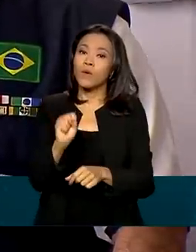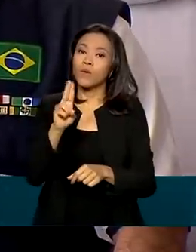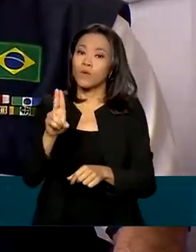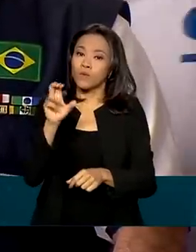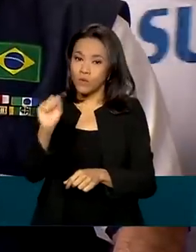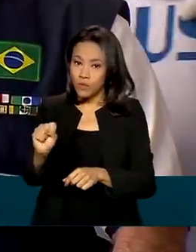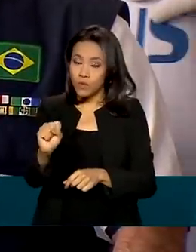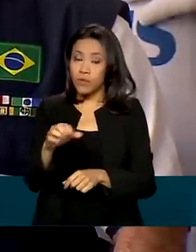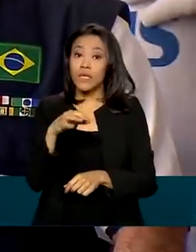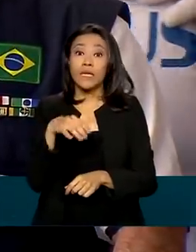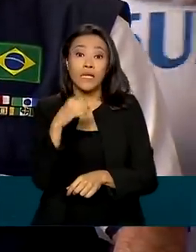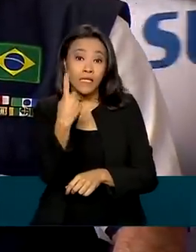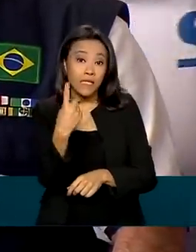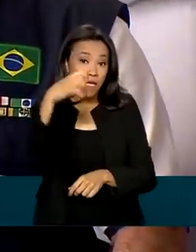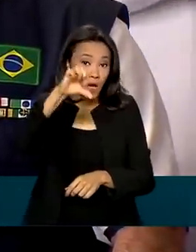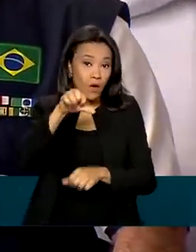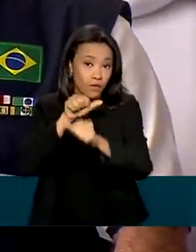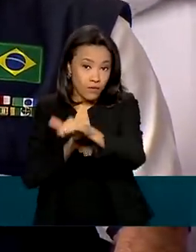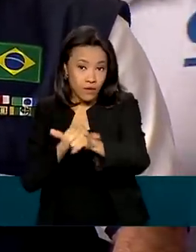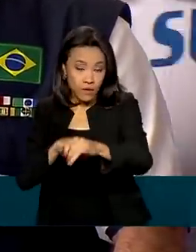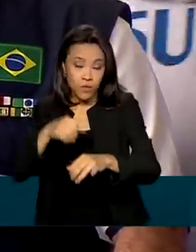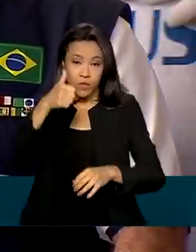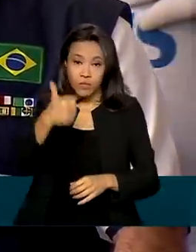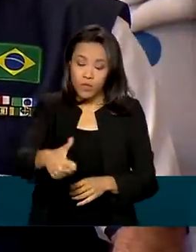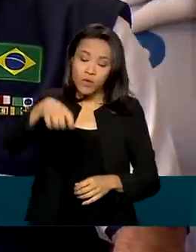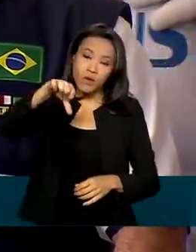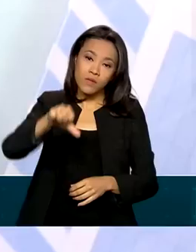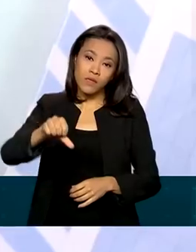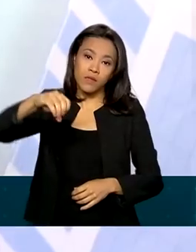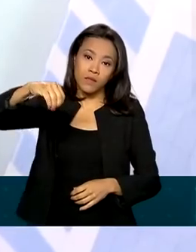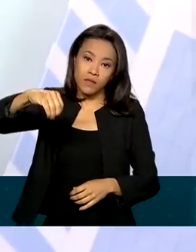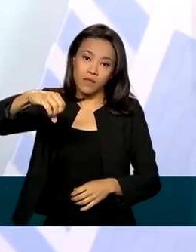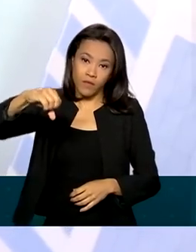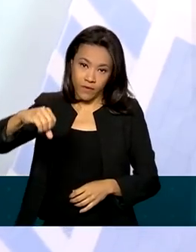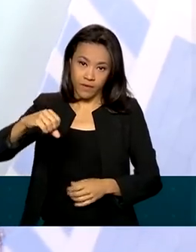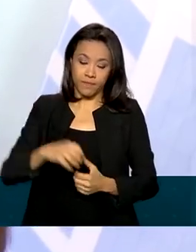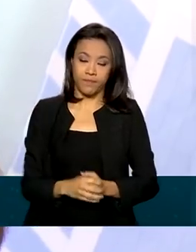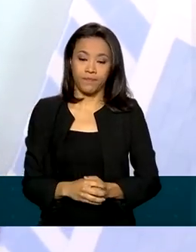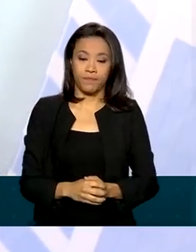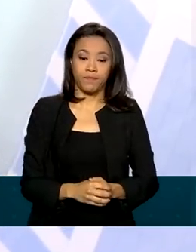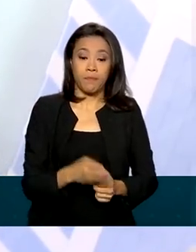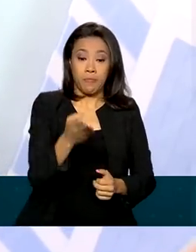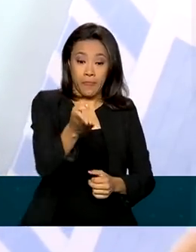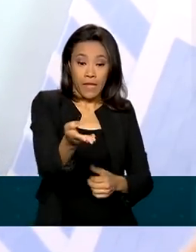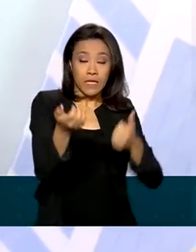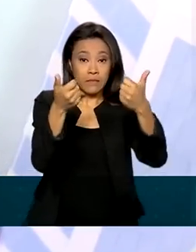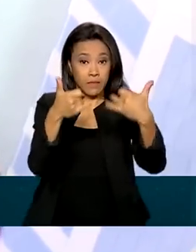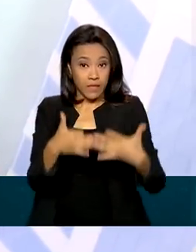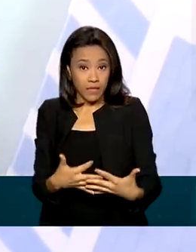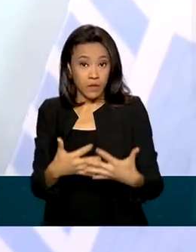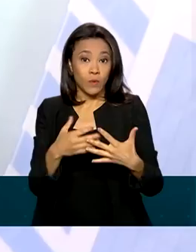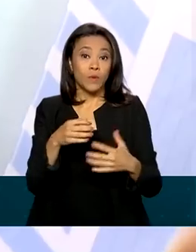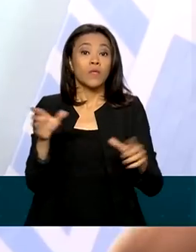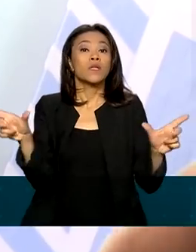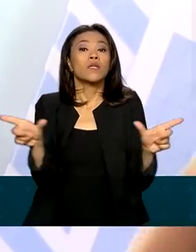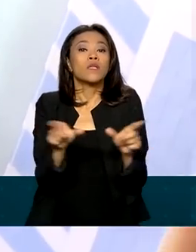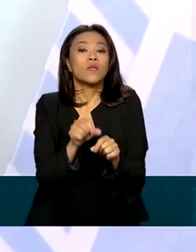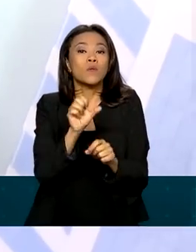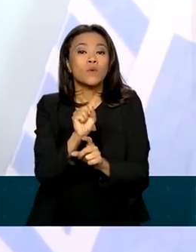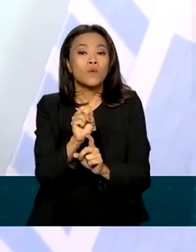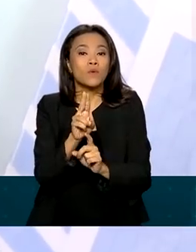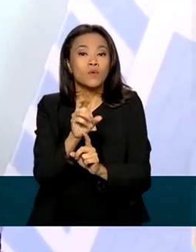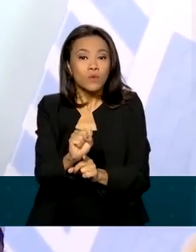em 19 de setembro de 1990. O SUS incluiu todos os